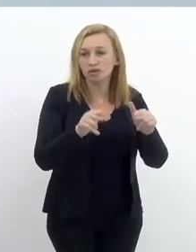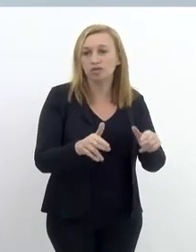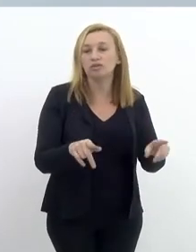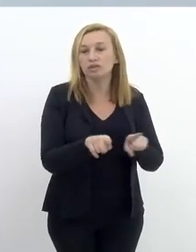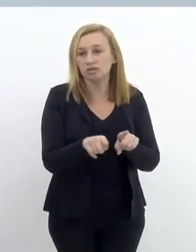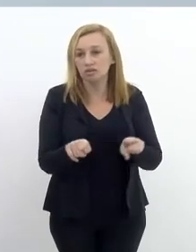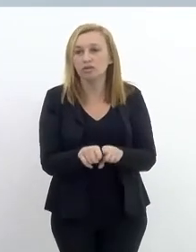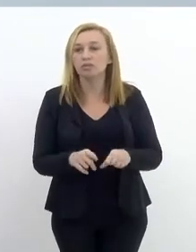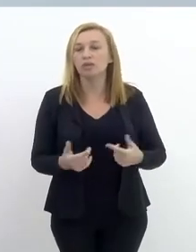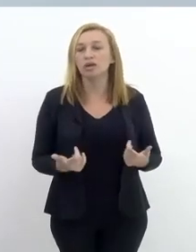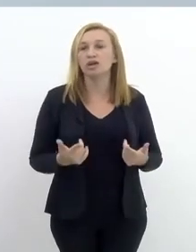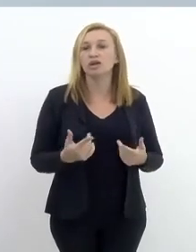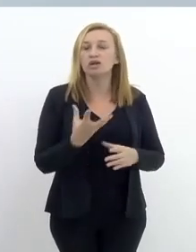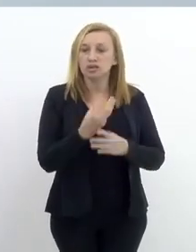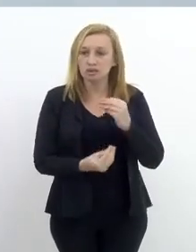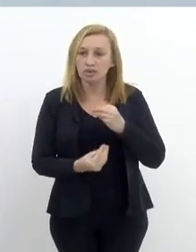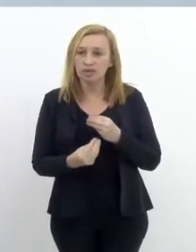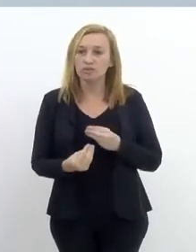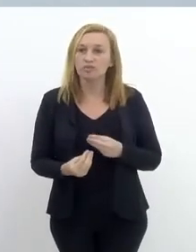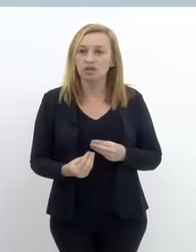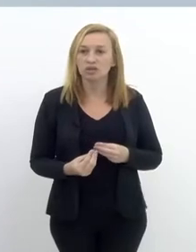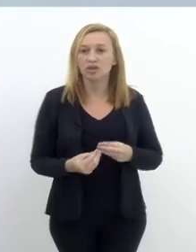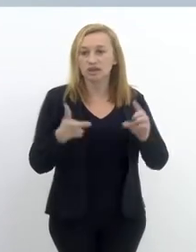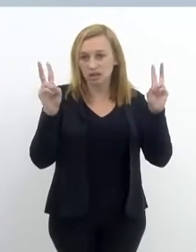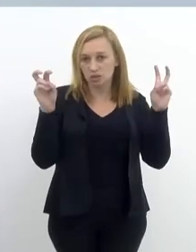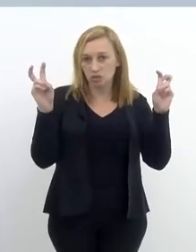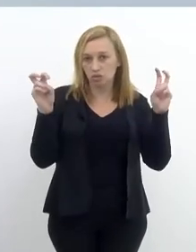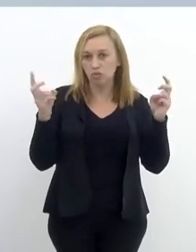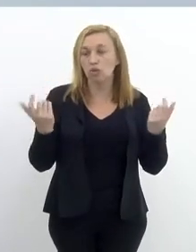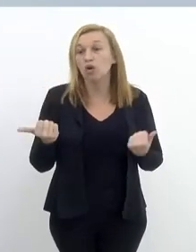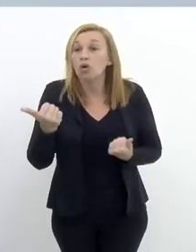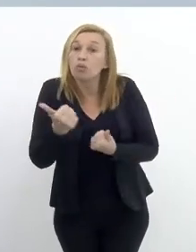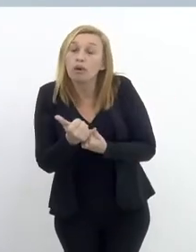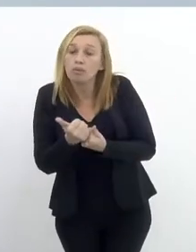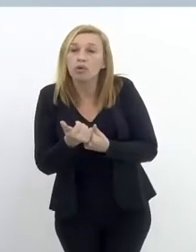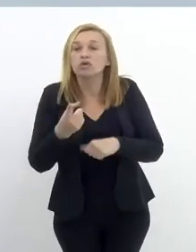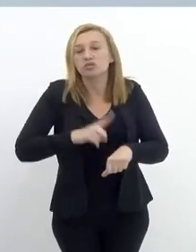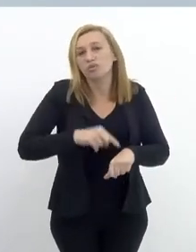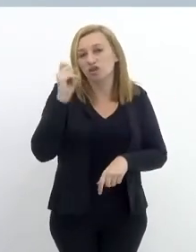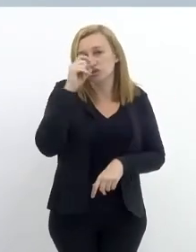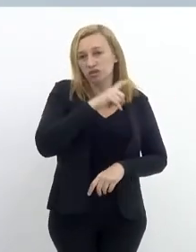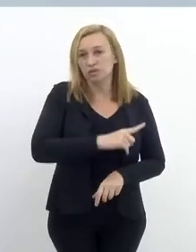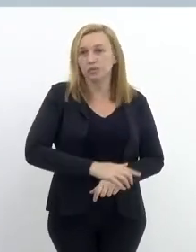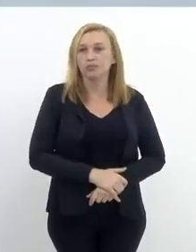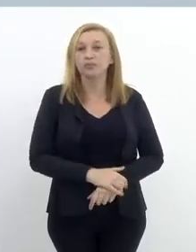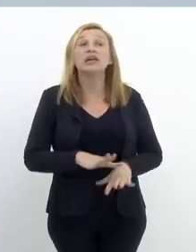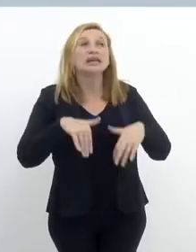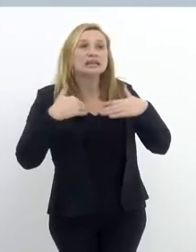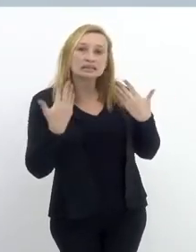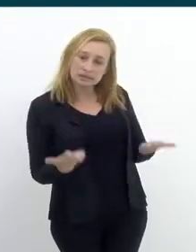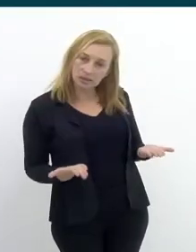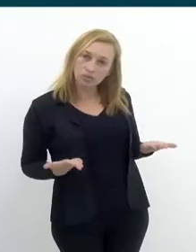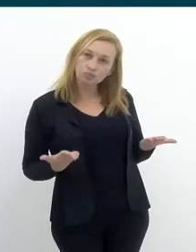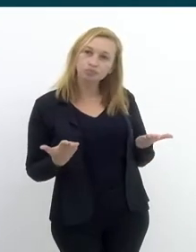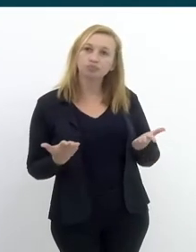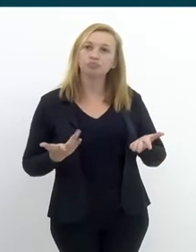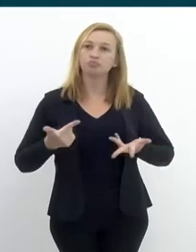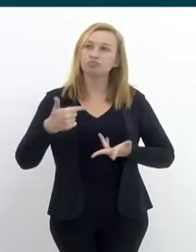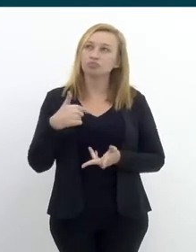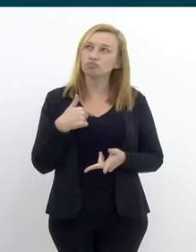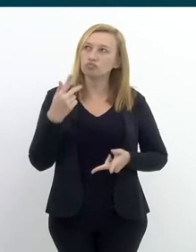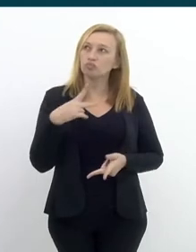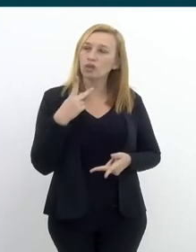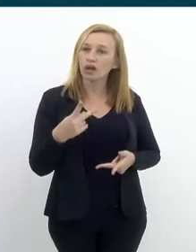vivenciam a dor do desaparecimento, que vem enfrentando aí essa questão, um apoio nesse momento tão difícil. Então,